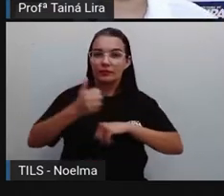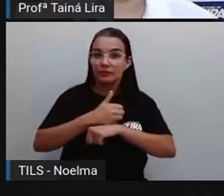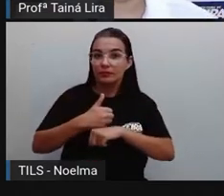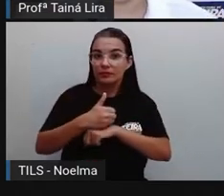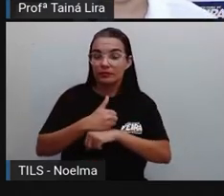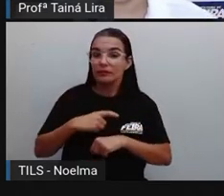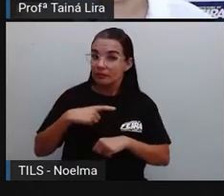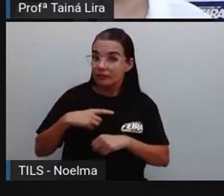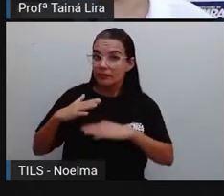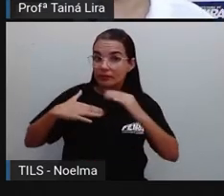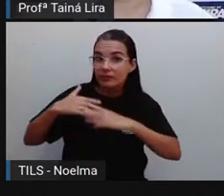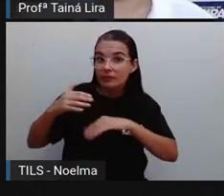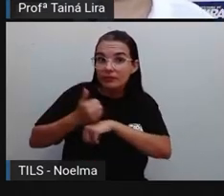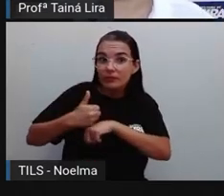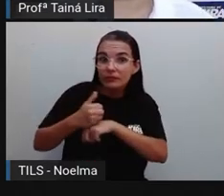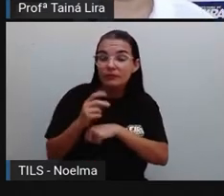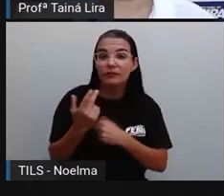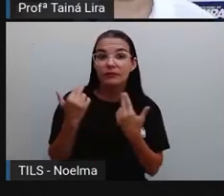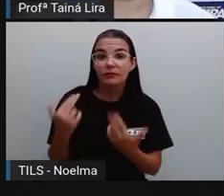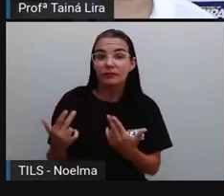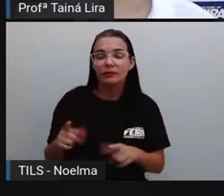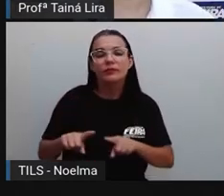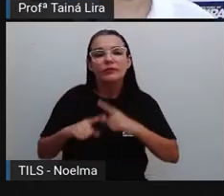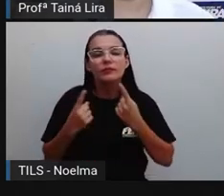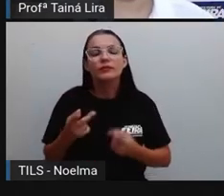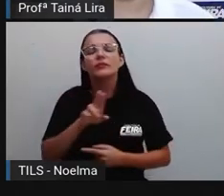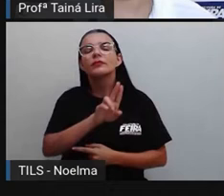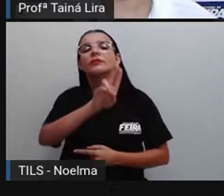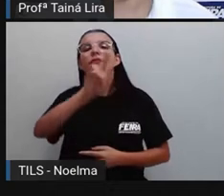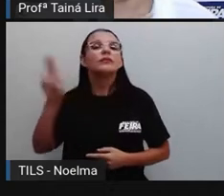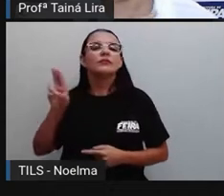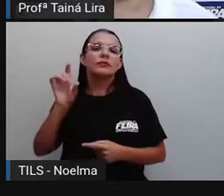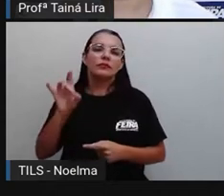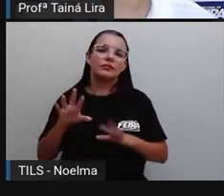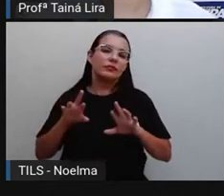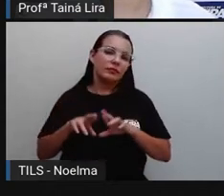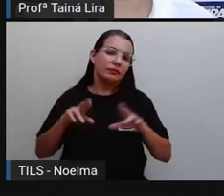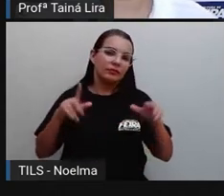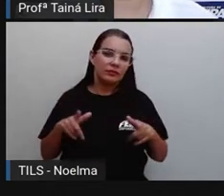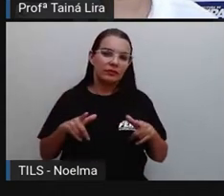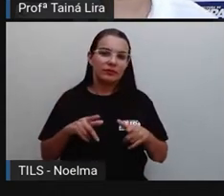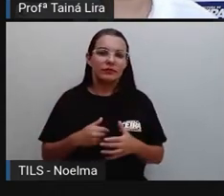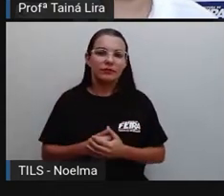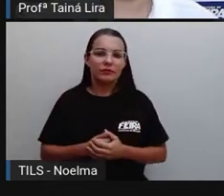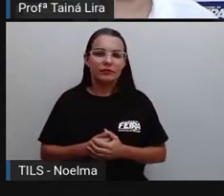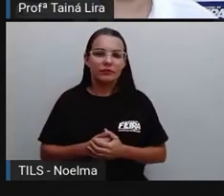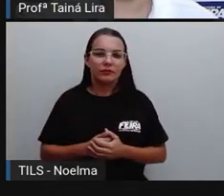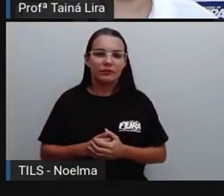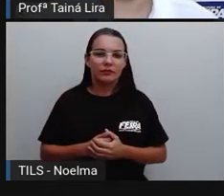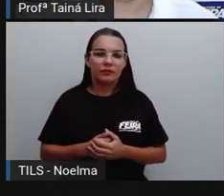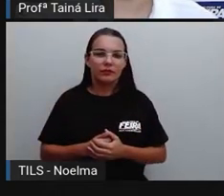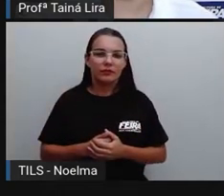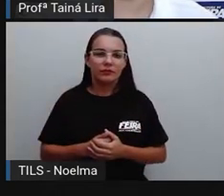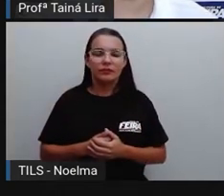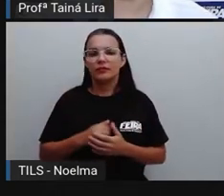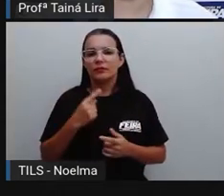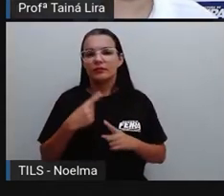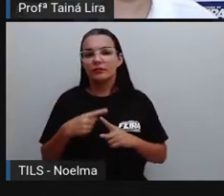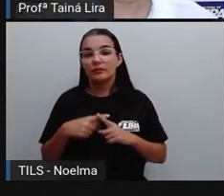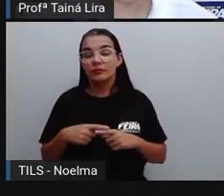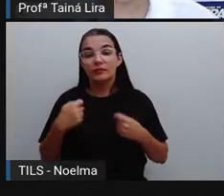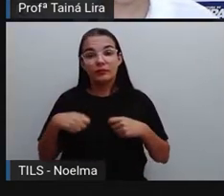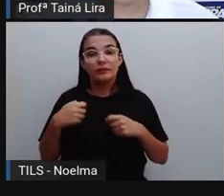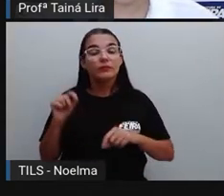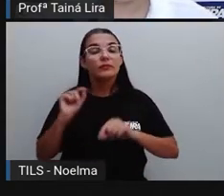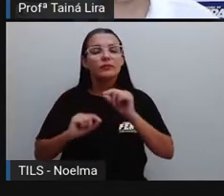profissão com um nome diferente. Existem lugares, a gente viu, né? Que tem profissões ali que dependem da